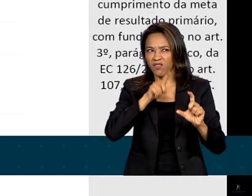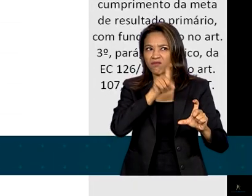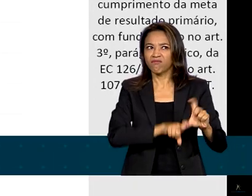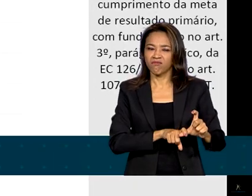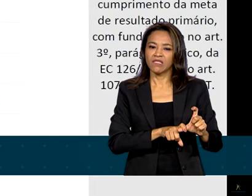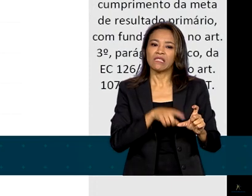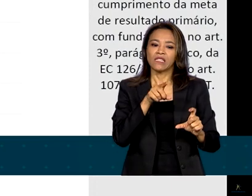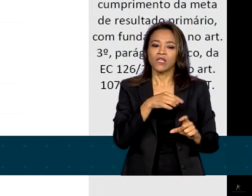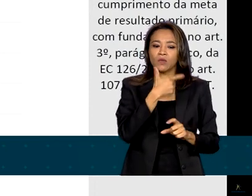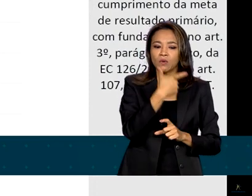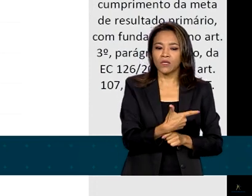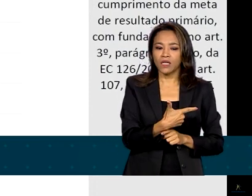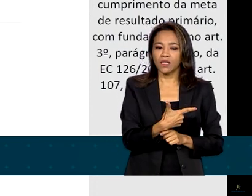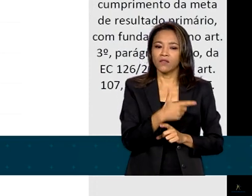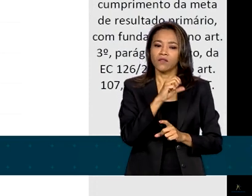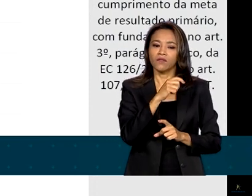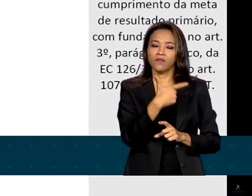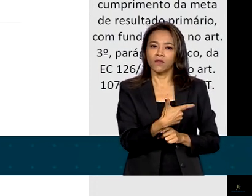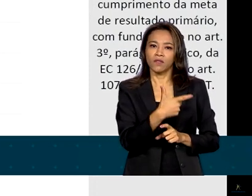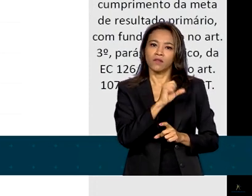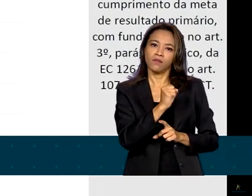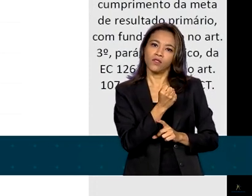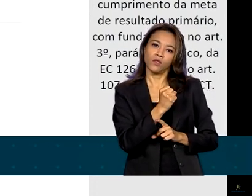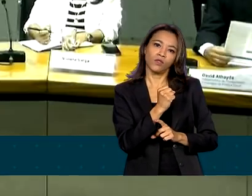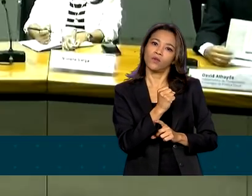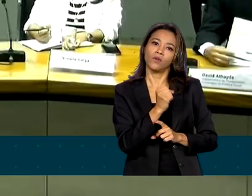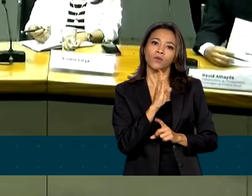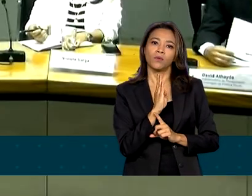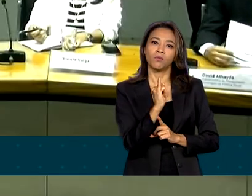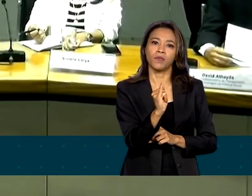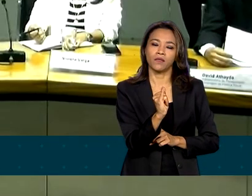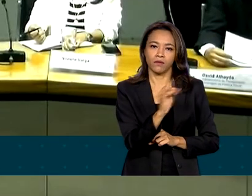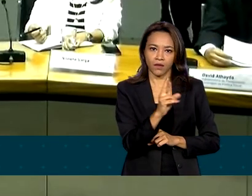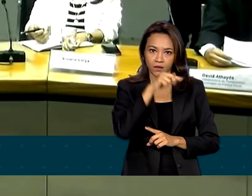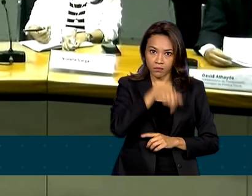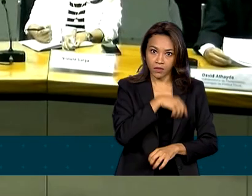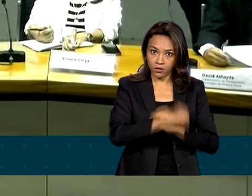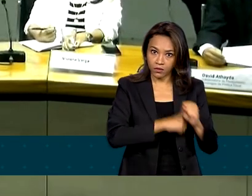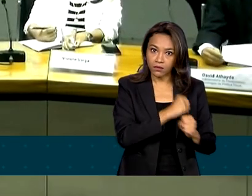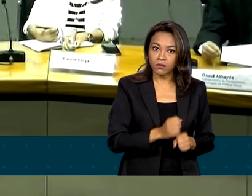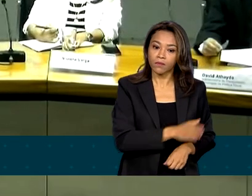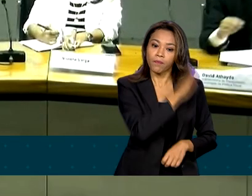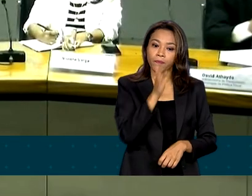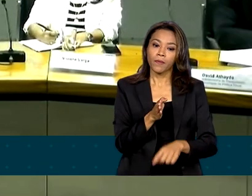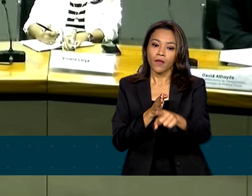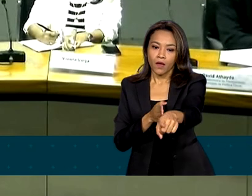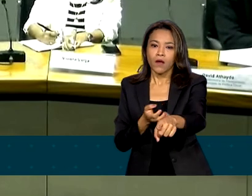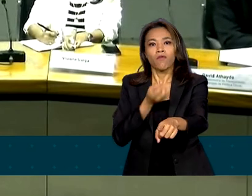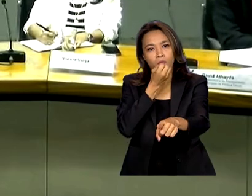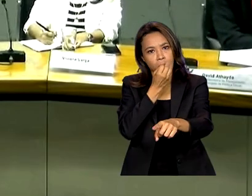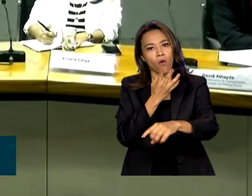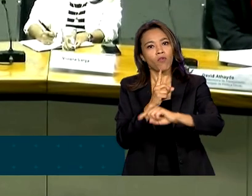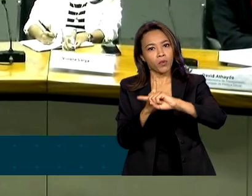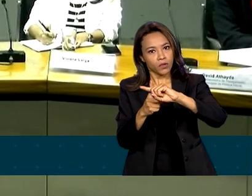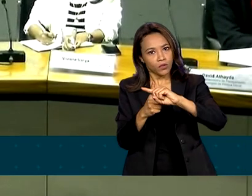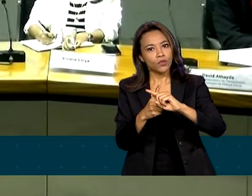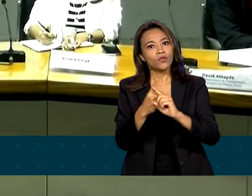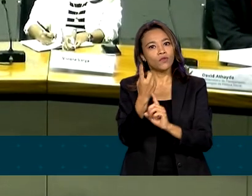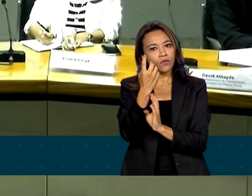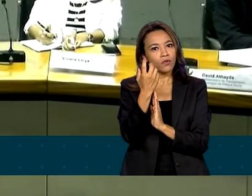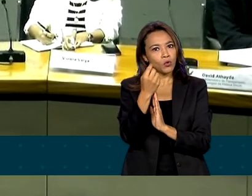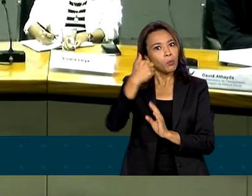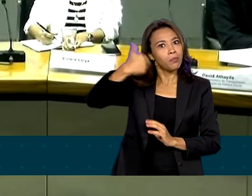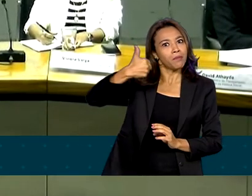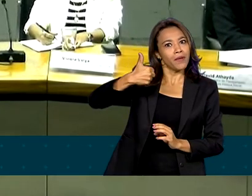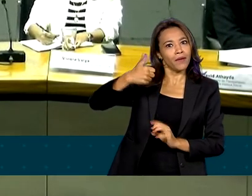$ 228 bilhões este ano. É muito bom, muito positivo que ela tenha vindo adequada no primeiro mês,